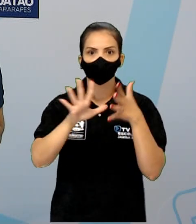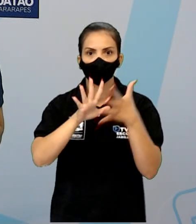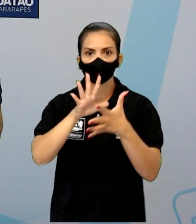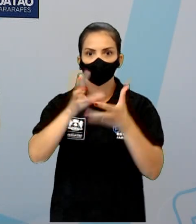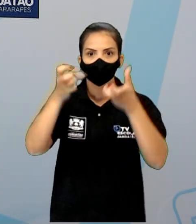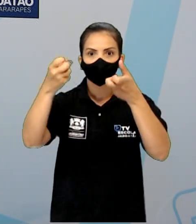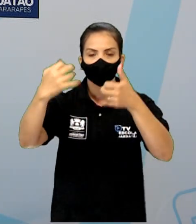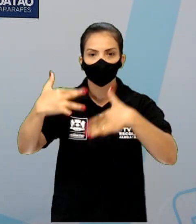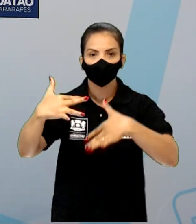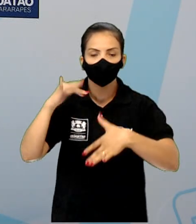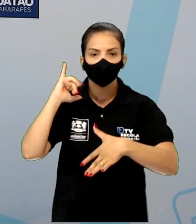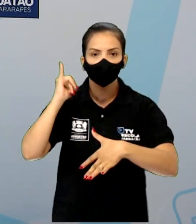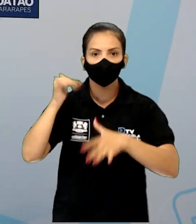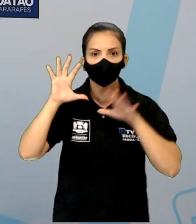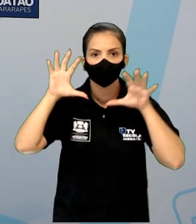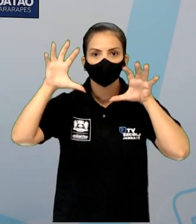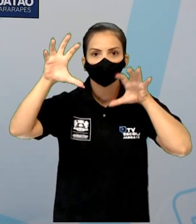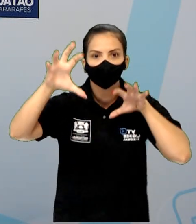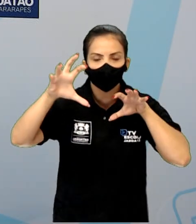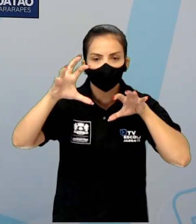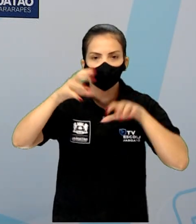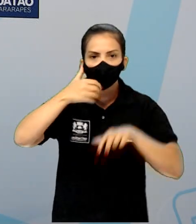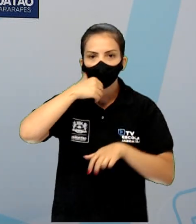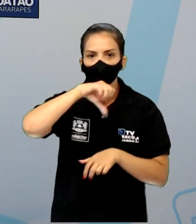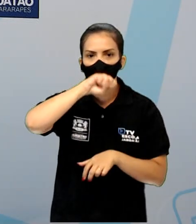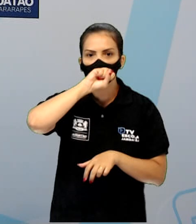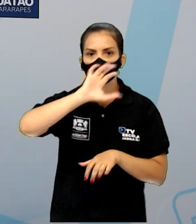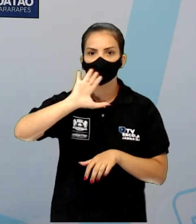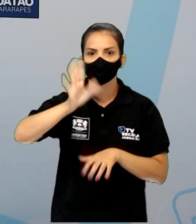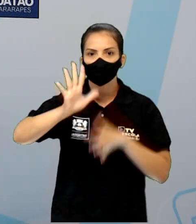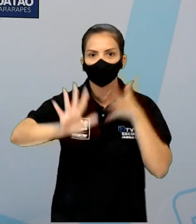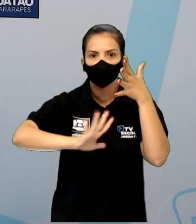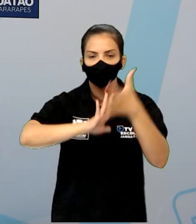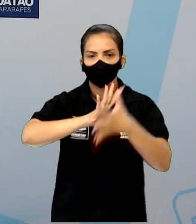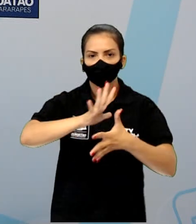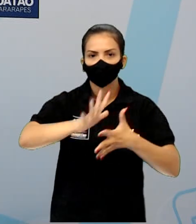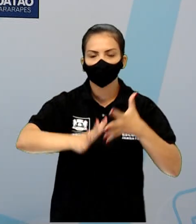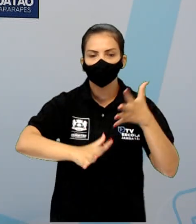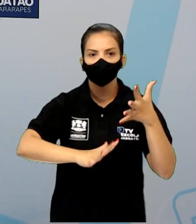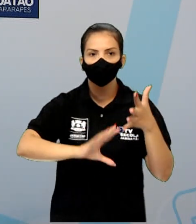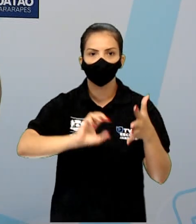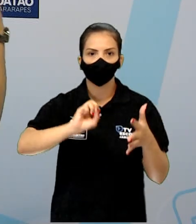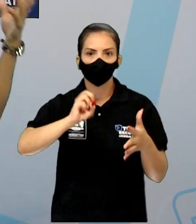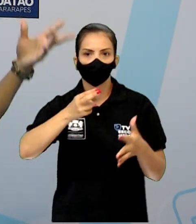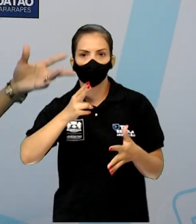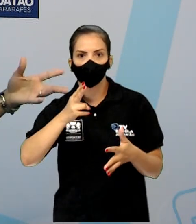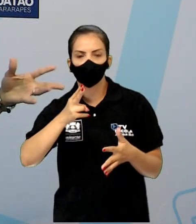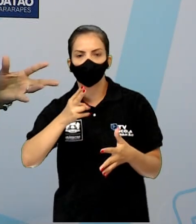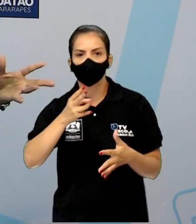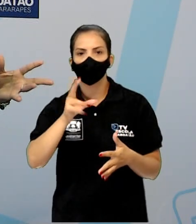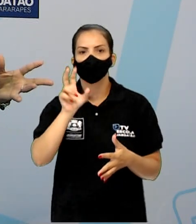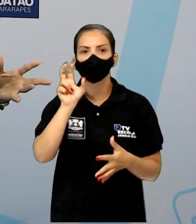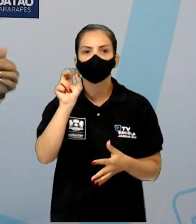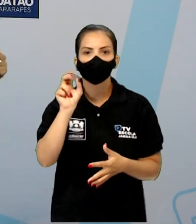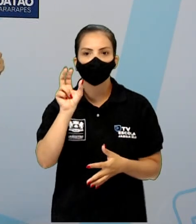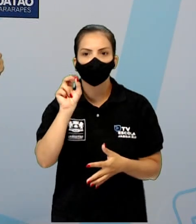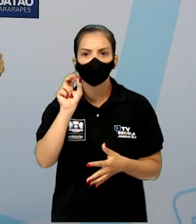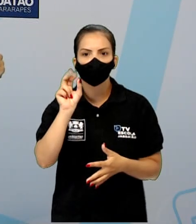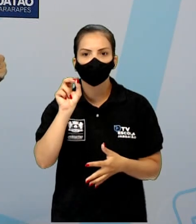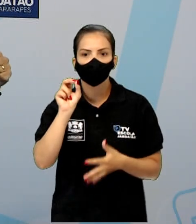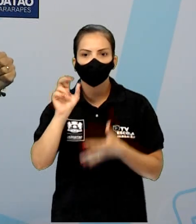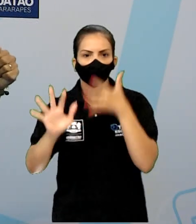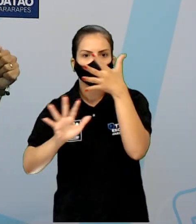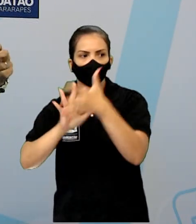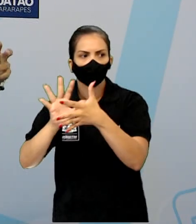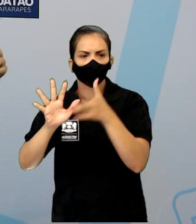A sua mãe já contou algum? Ou você já viu a sua avó contar para alguém? Não?